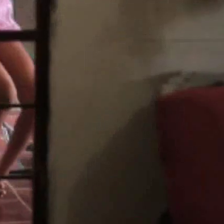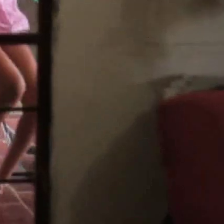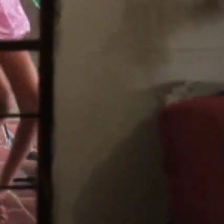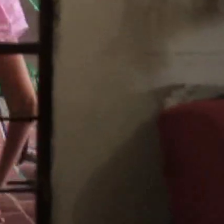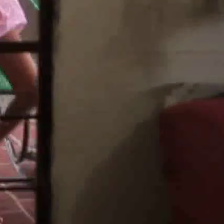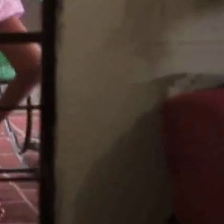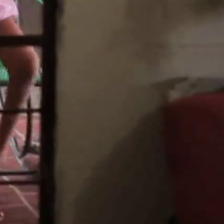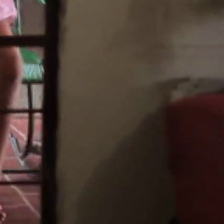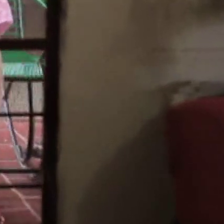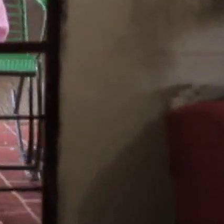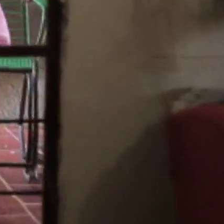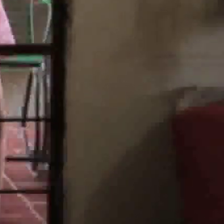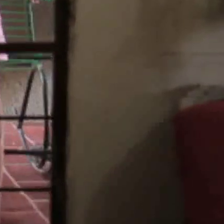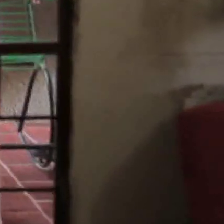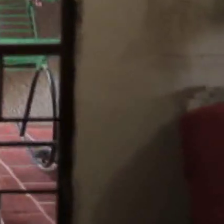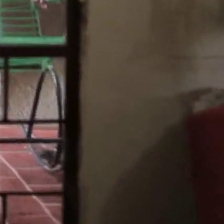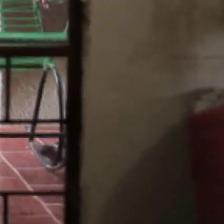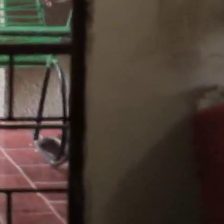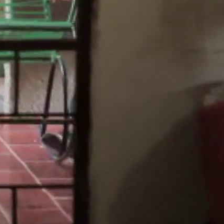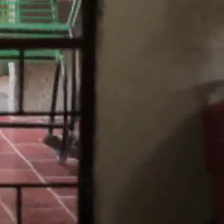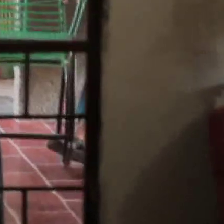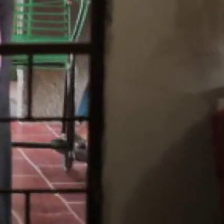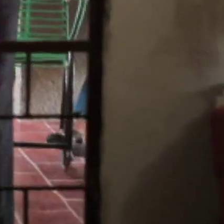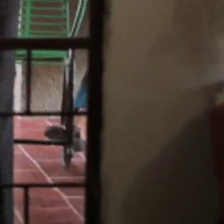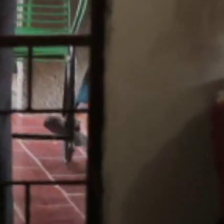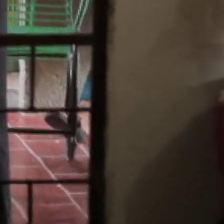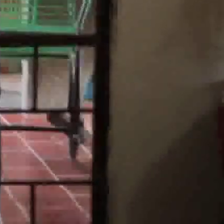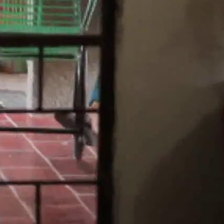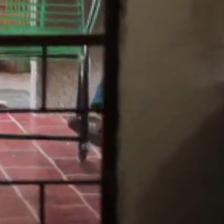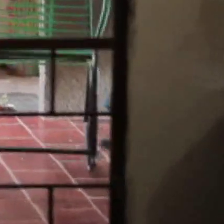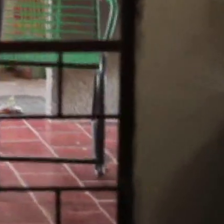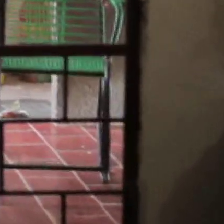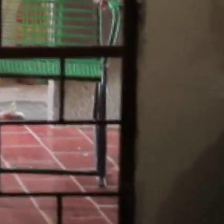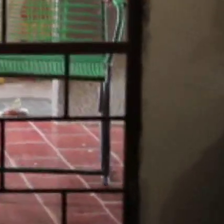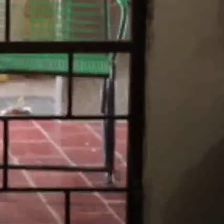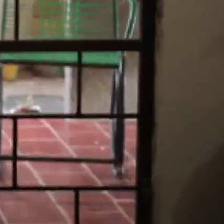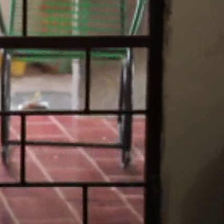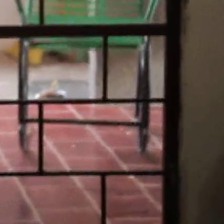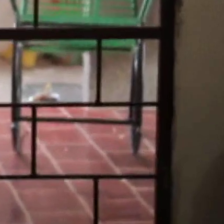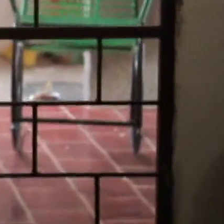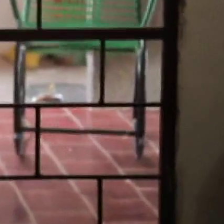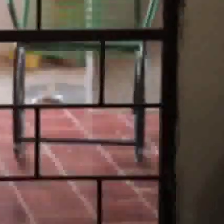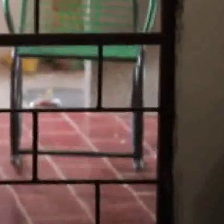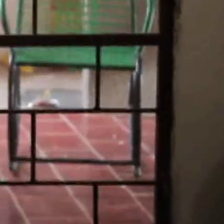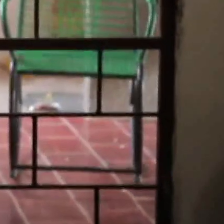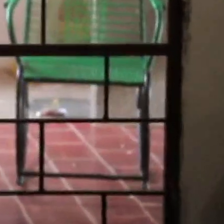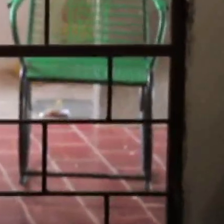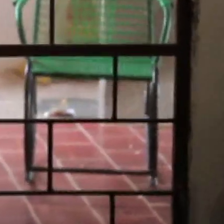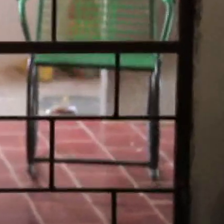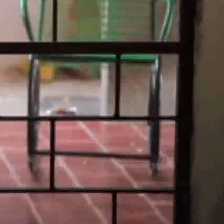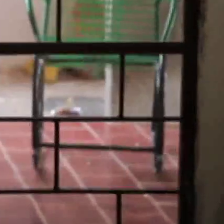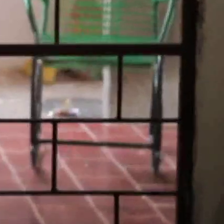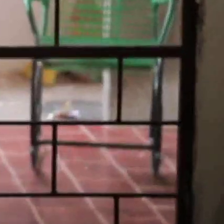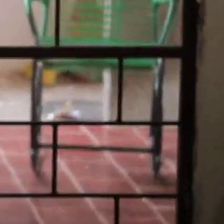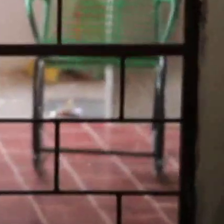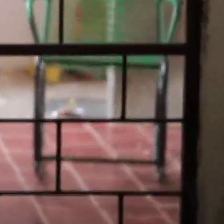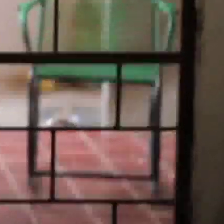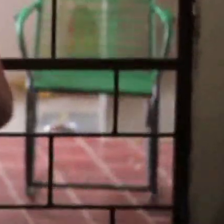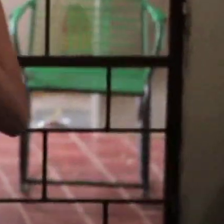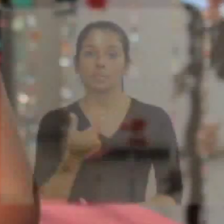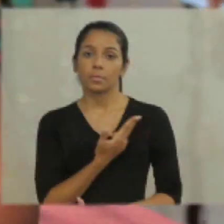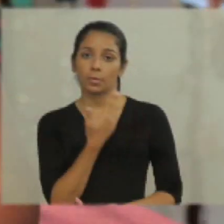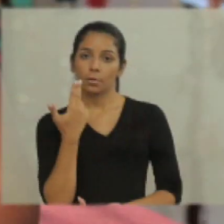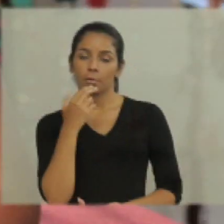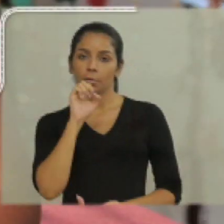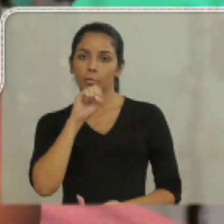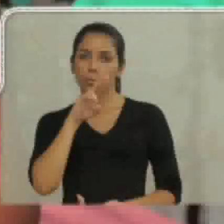Na varanda de uma casa, Sônia, posicionada atrás da filha, auxilia a levantar, apoiando as mãos embaixo dos braços da menina. As duas caminham e entram